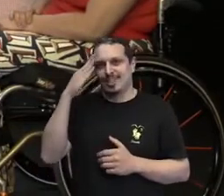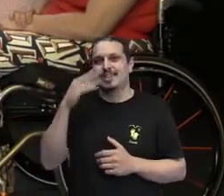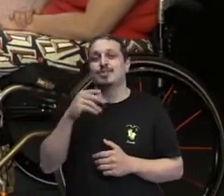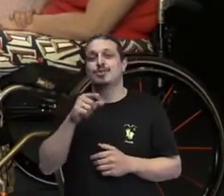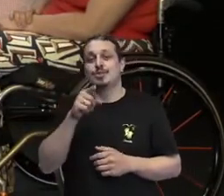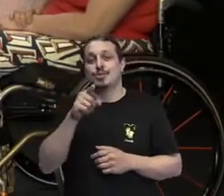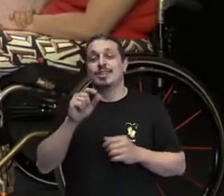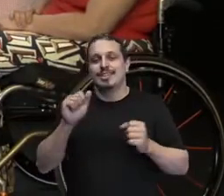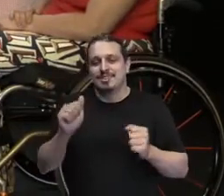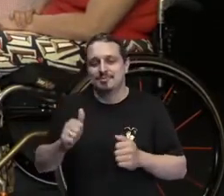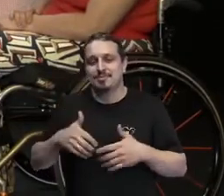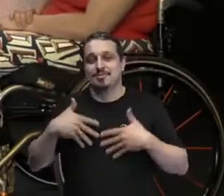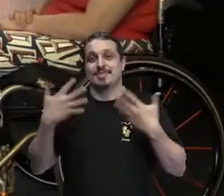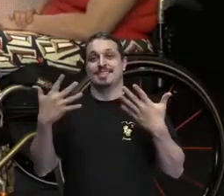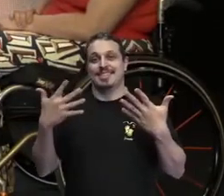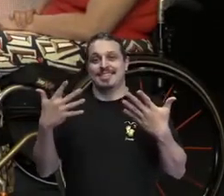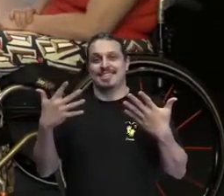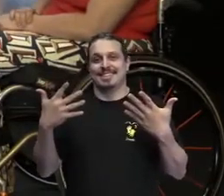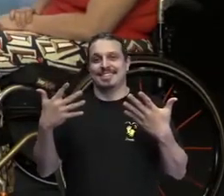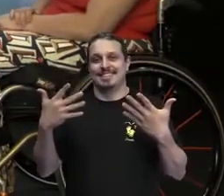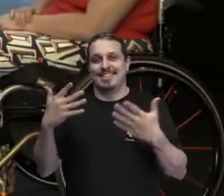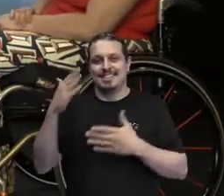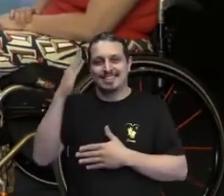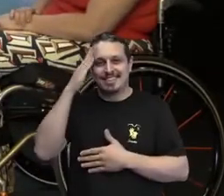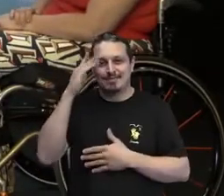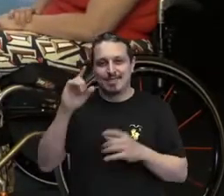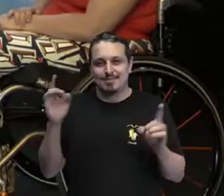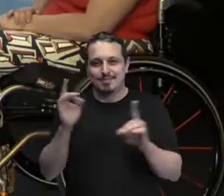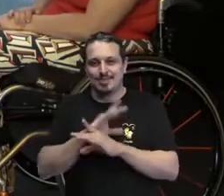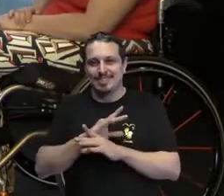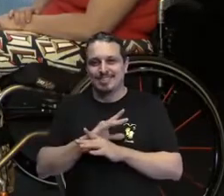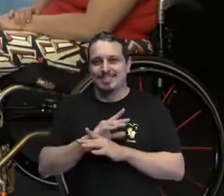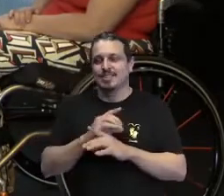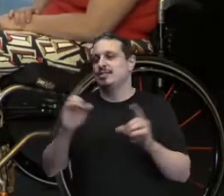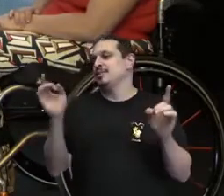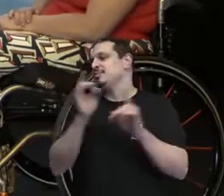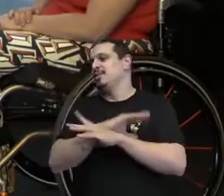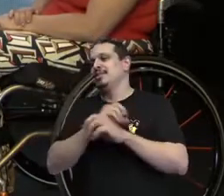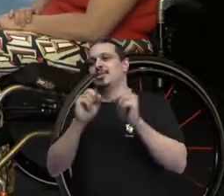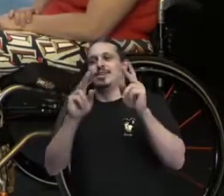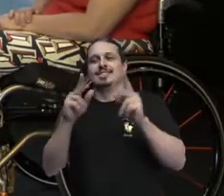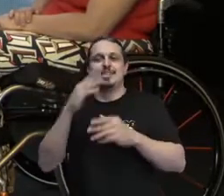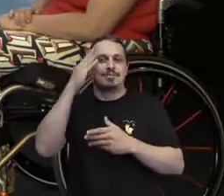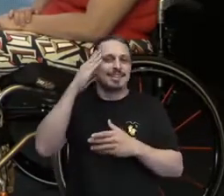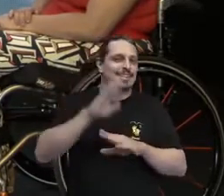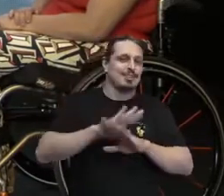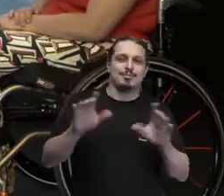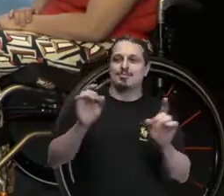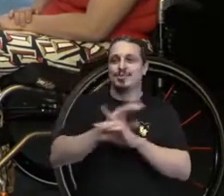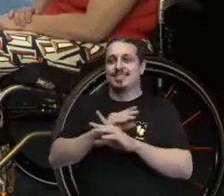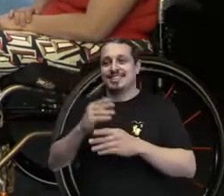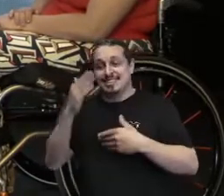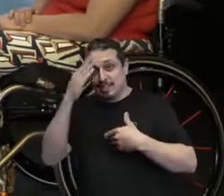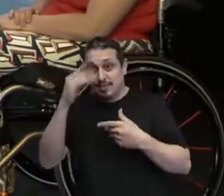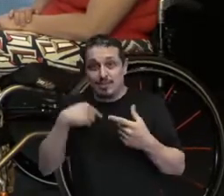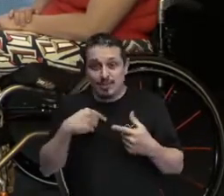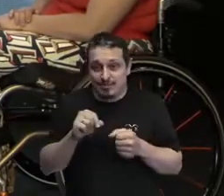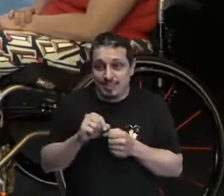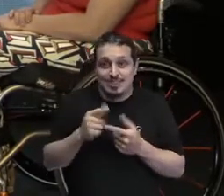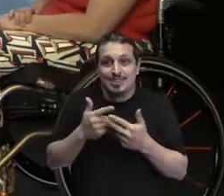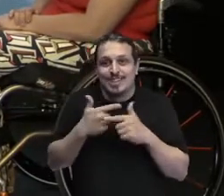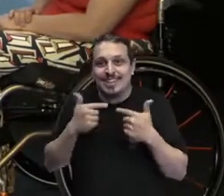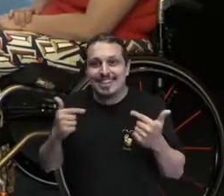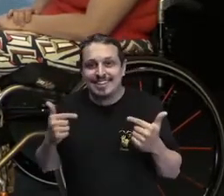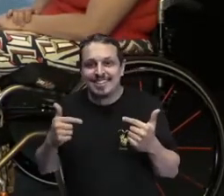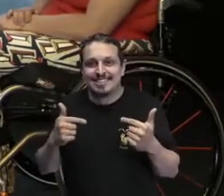surpresa pra você. Sabia disso? Ah, pronto. Não, não sabia, não. Eu não sei, você faz a gente rir. Hoje a gente